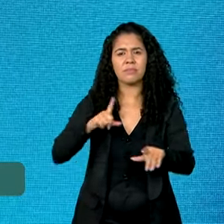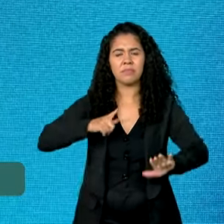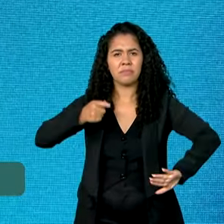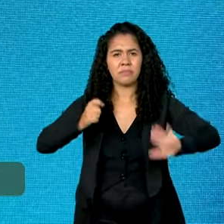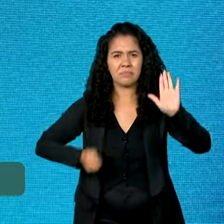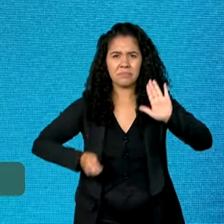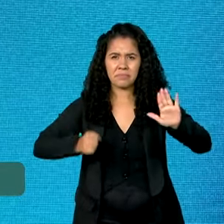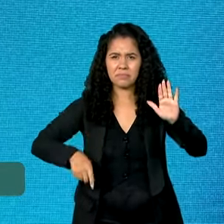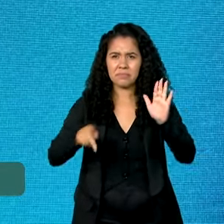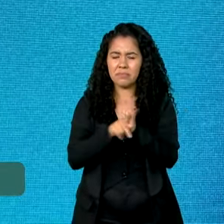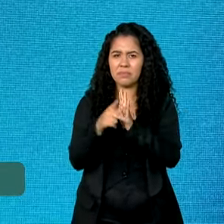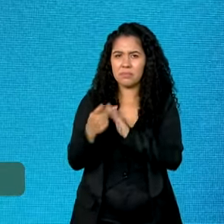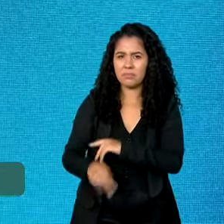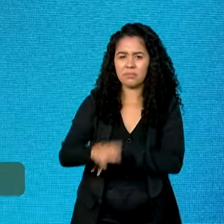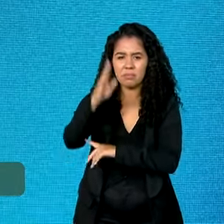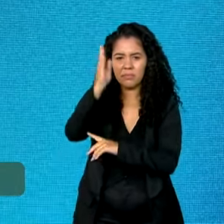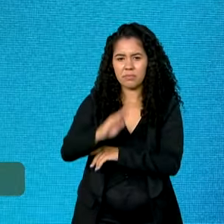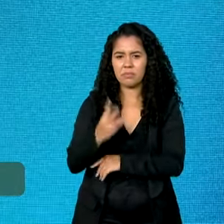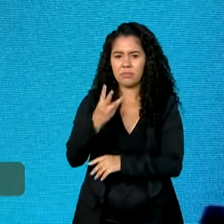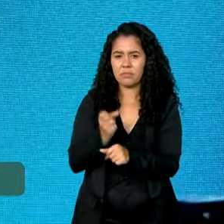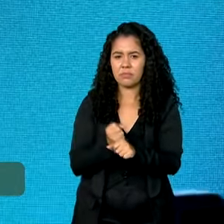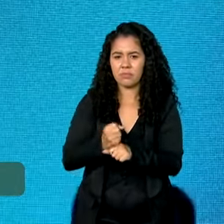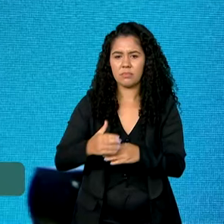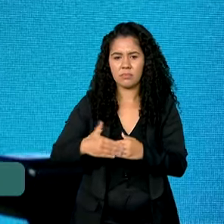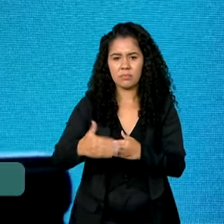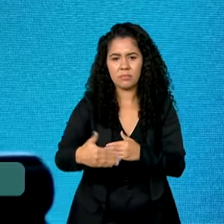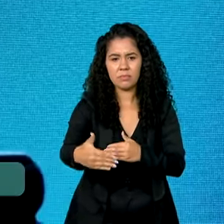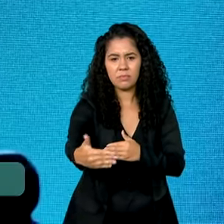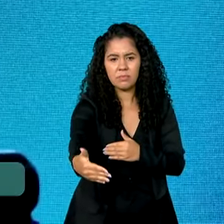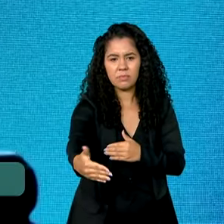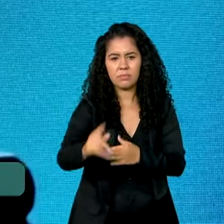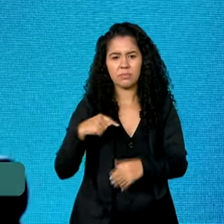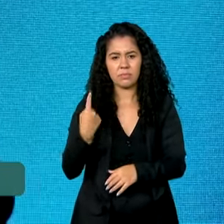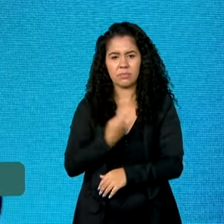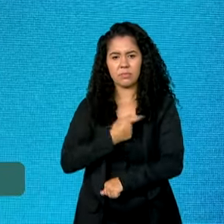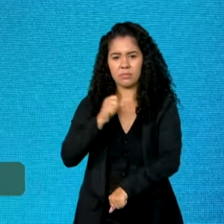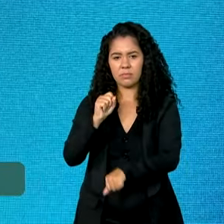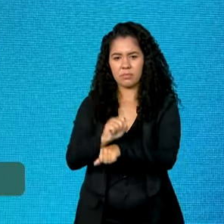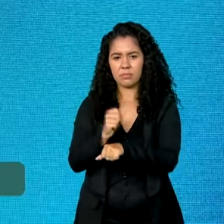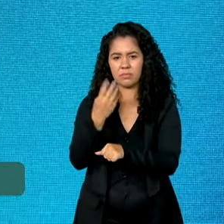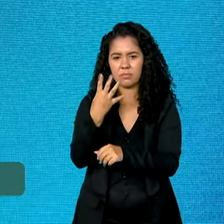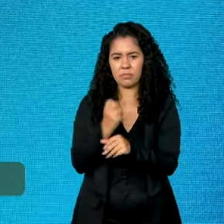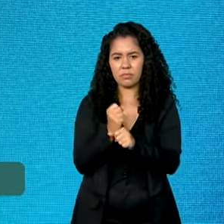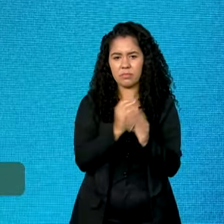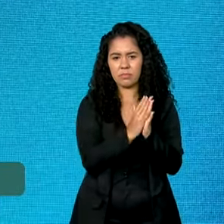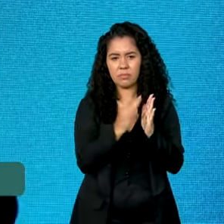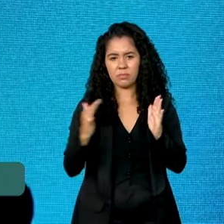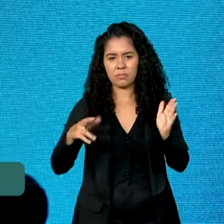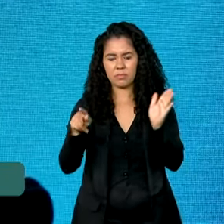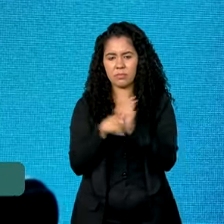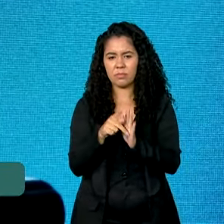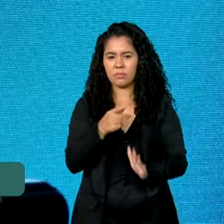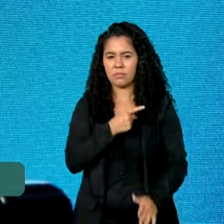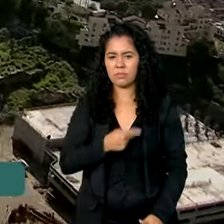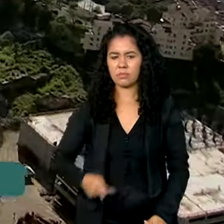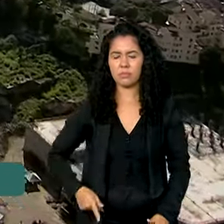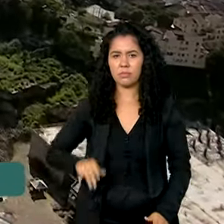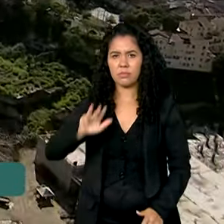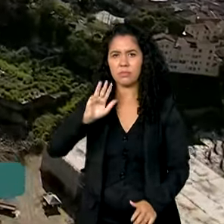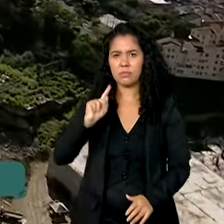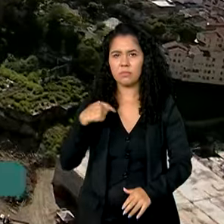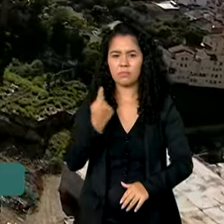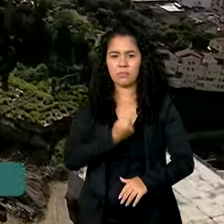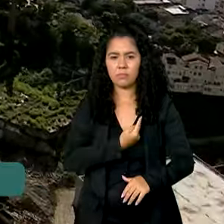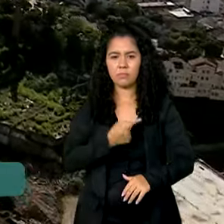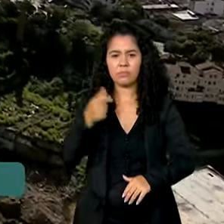nesses próximos três anos. E a gente espera que nos quatro anos do governo do presidente Lula, a gente possa fazer